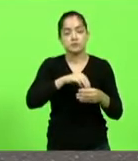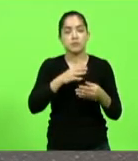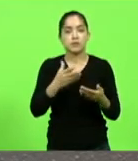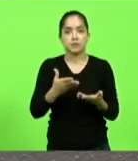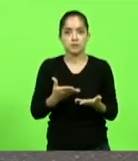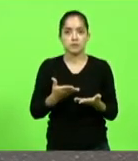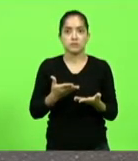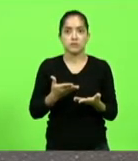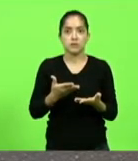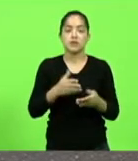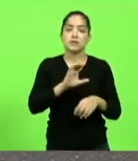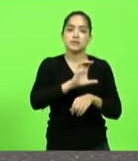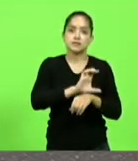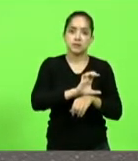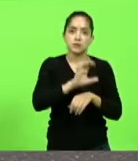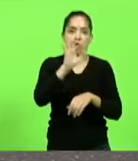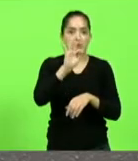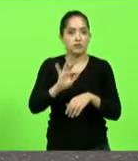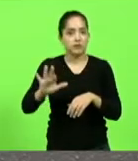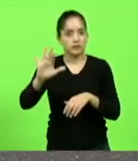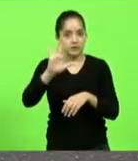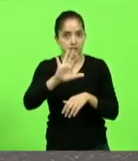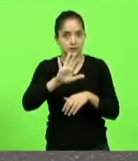estadual federal federal